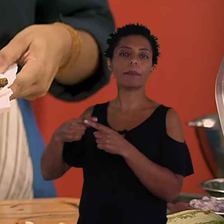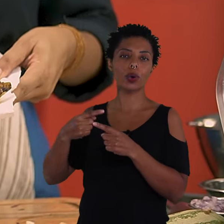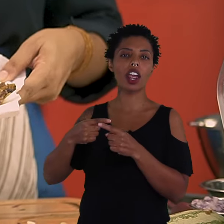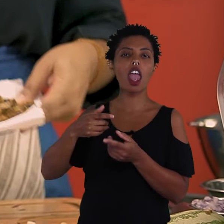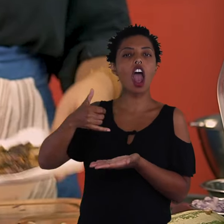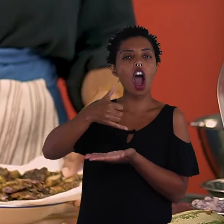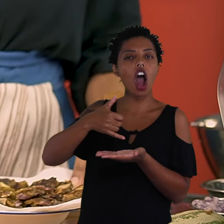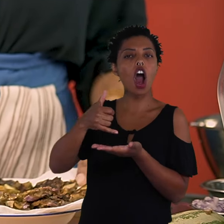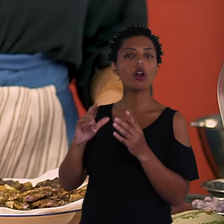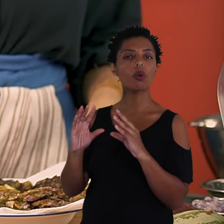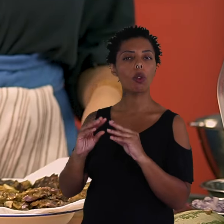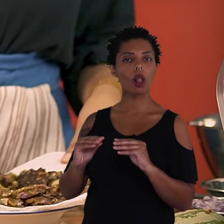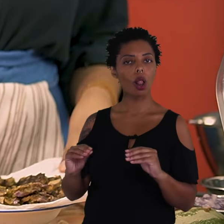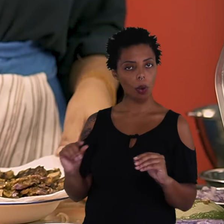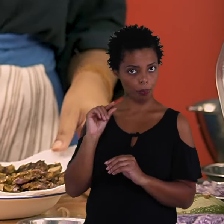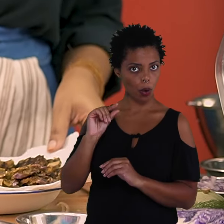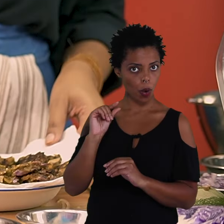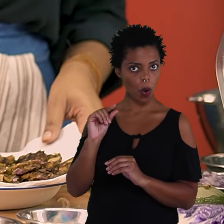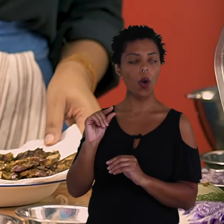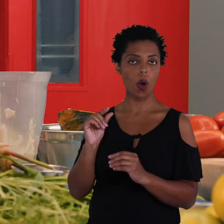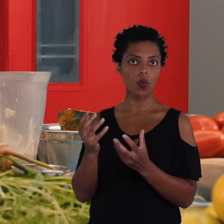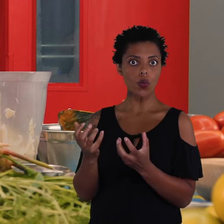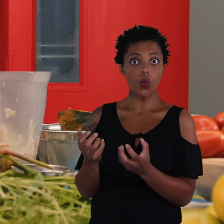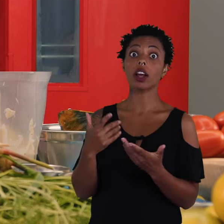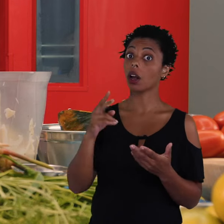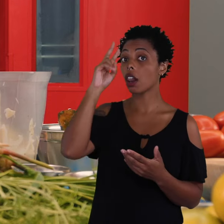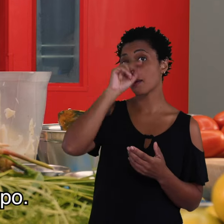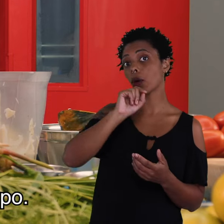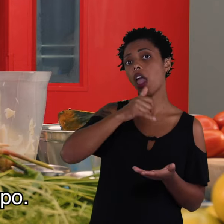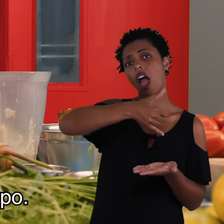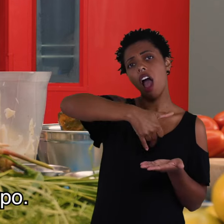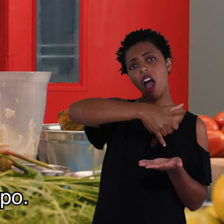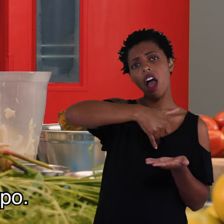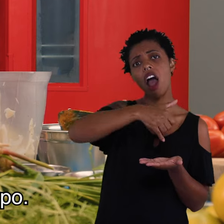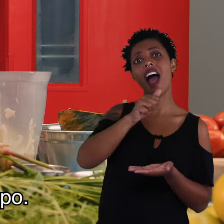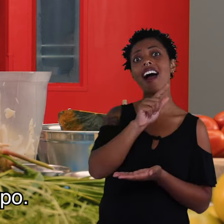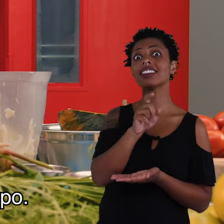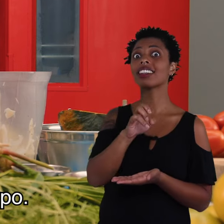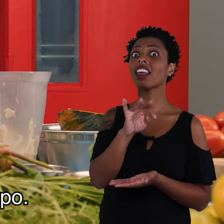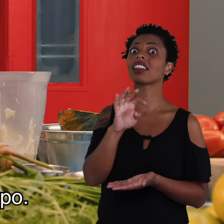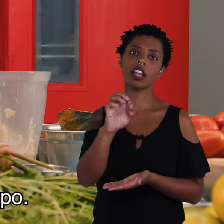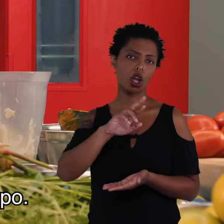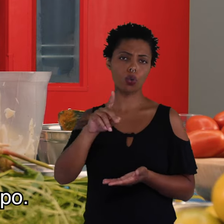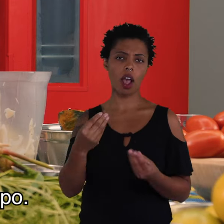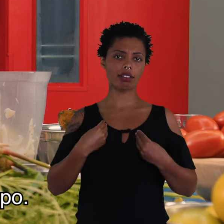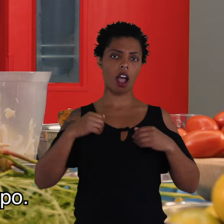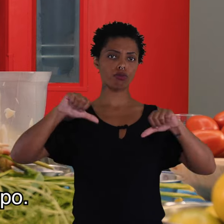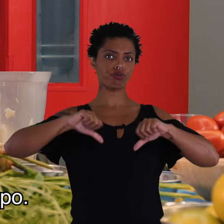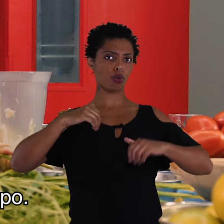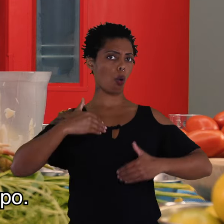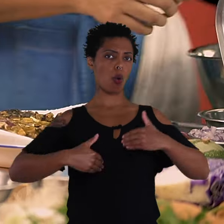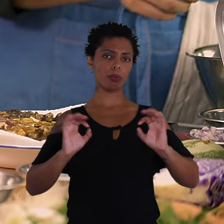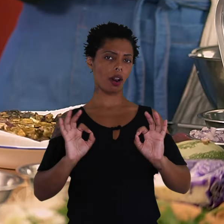tirar um pouquinho do azeite, né? Lembrando que é azeite, então não é uma gordura tão prejudicial